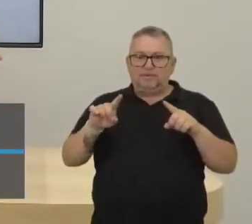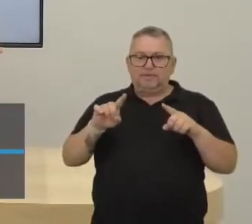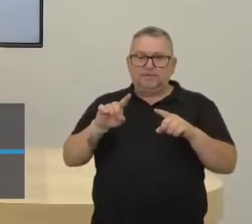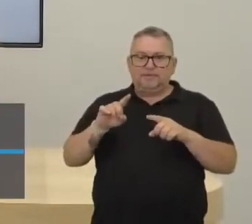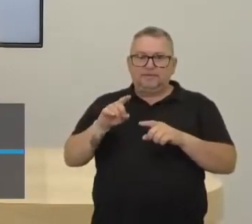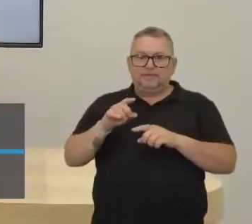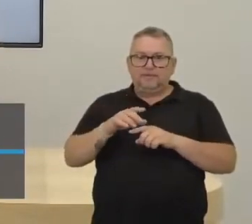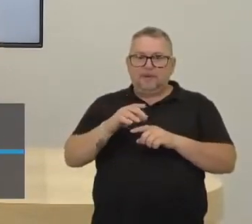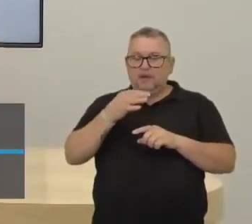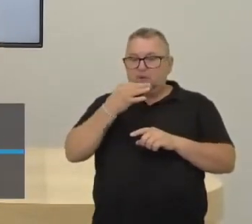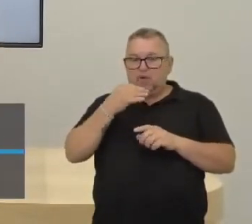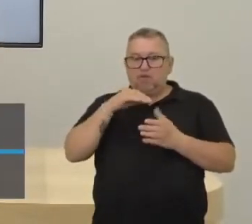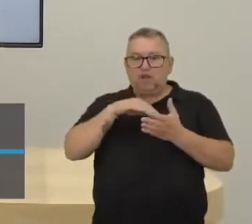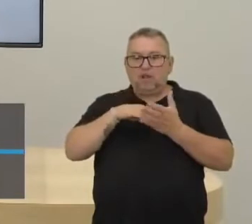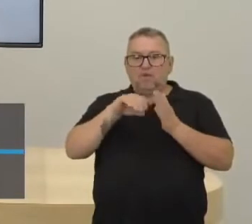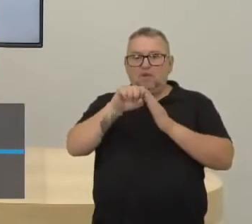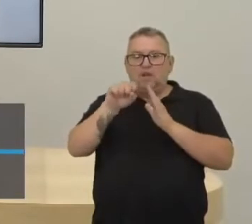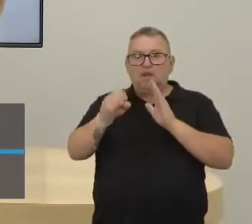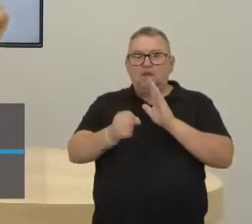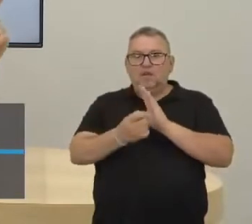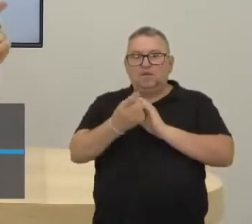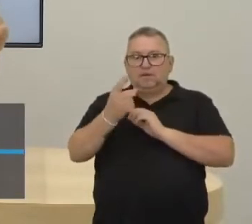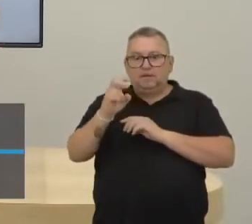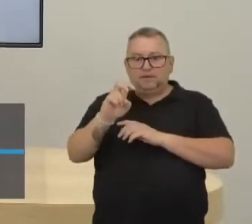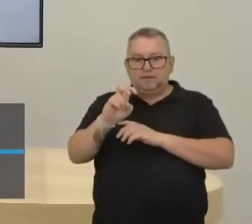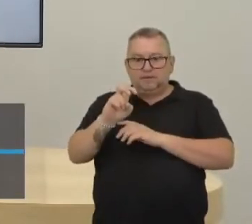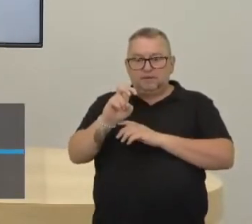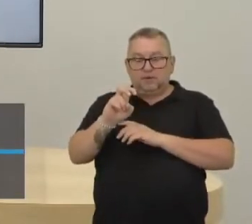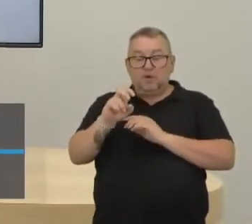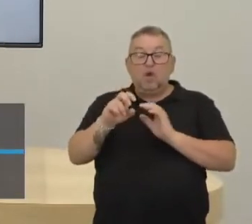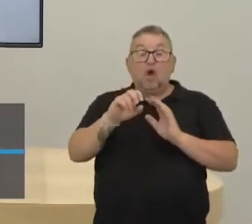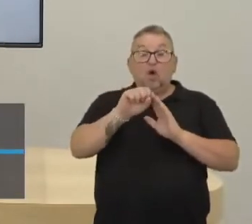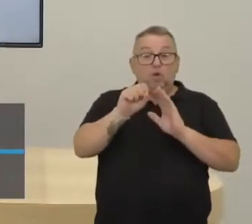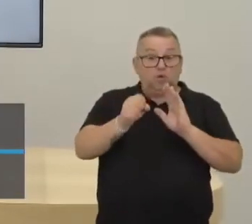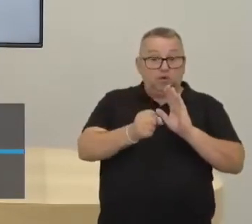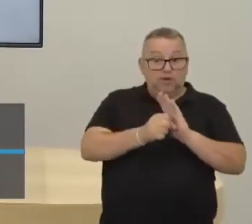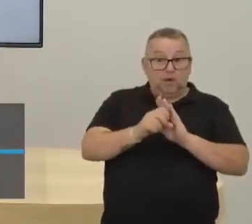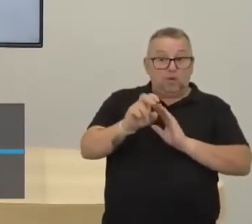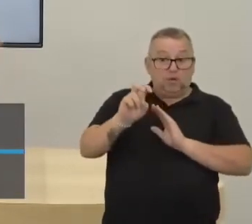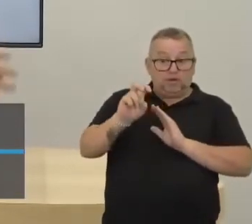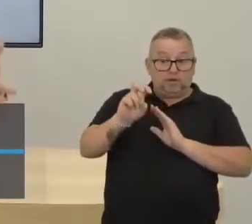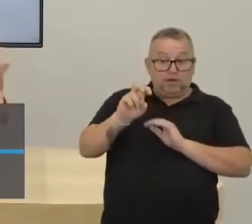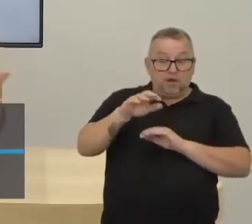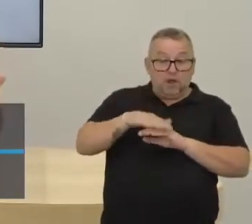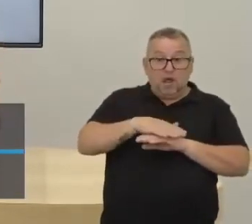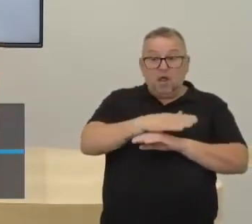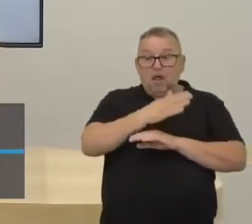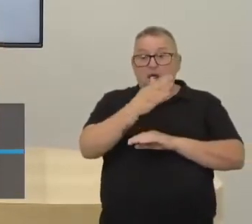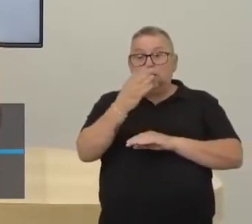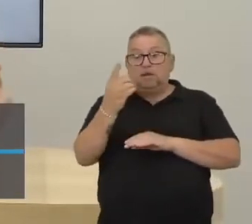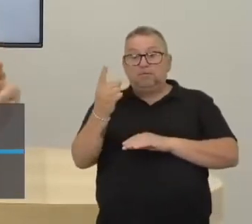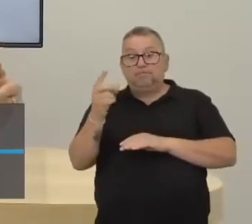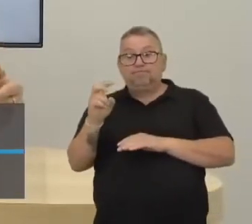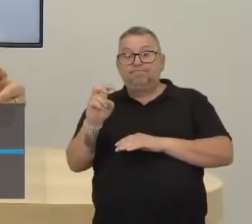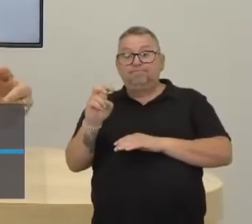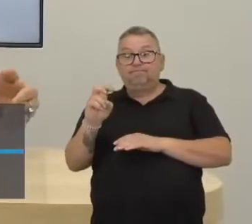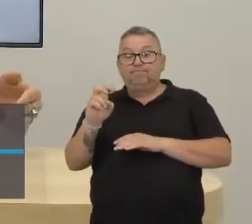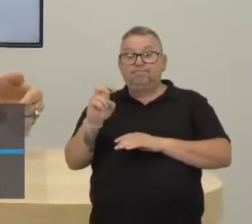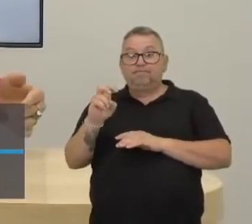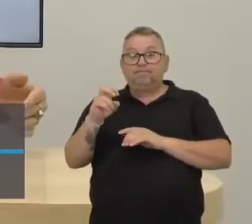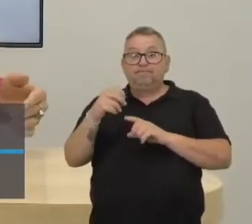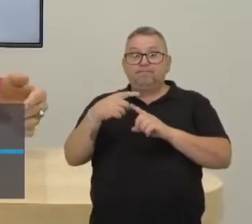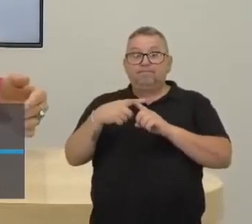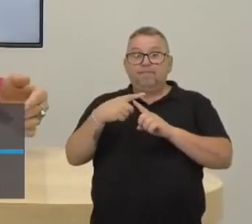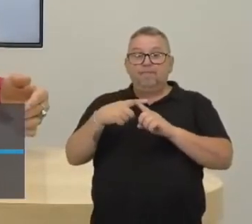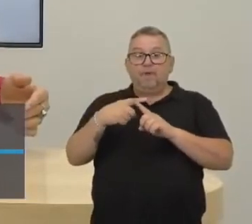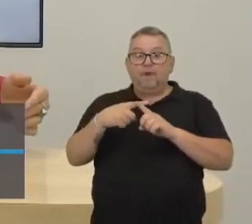não lembro aqui, até o século XV, tá? Então, é do século V ao século XV. E esse sistema não vai durar, porque alguns